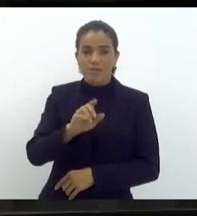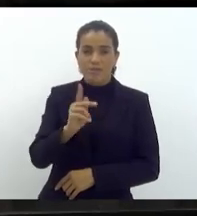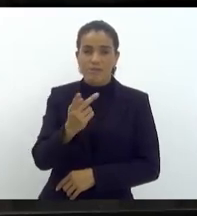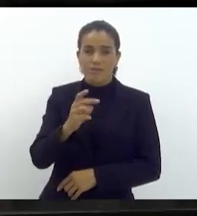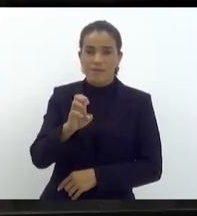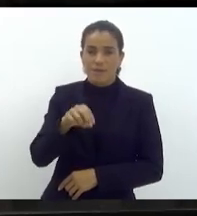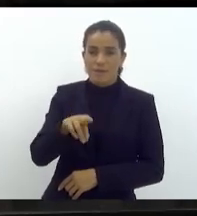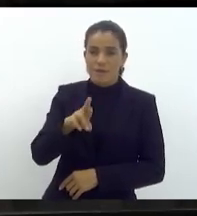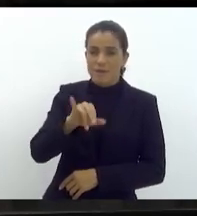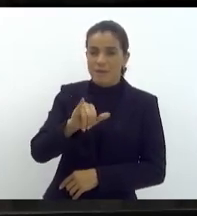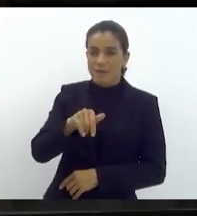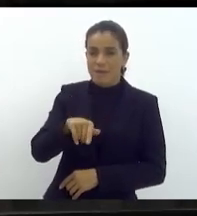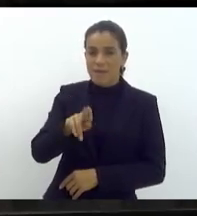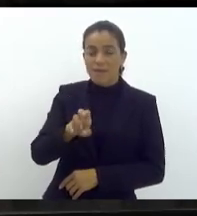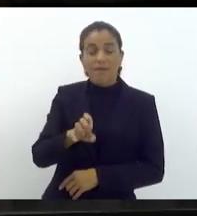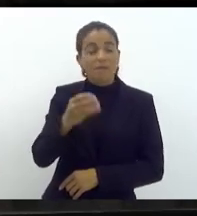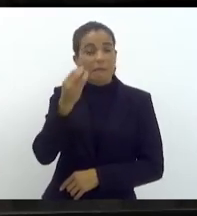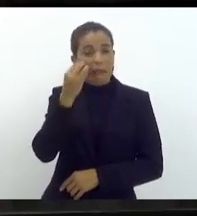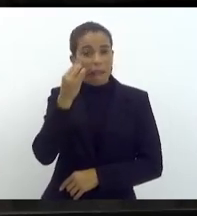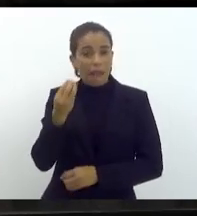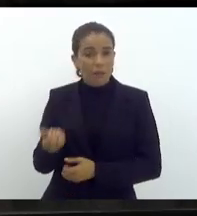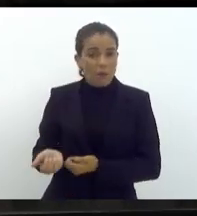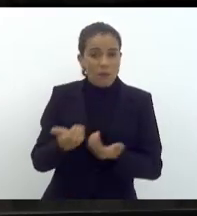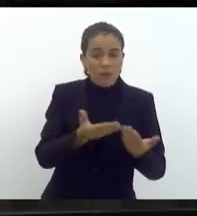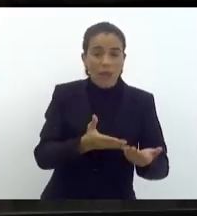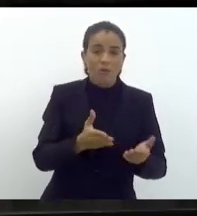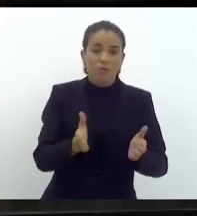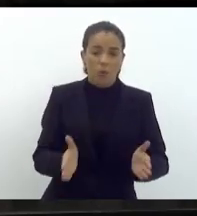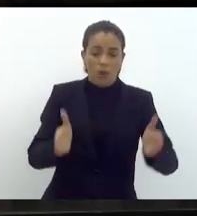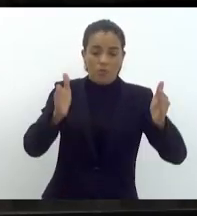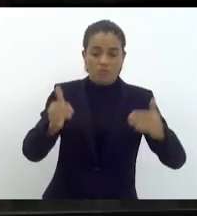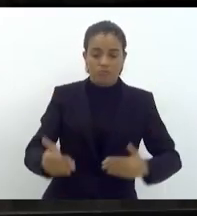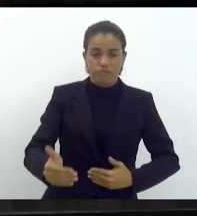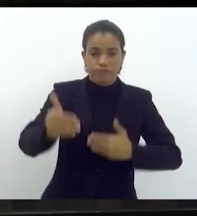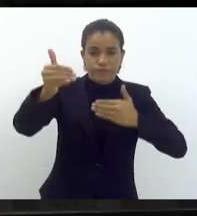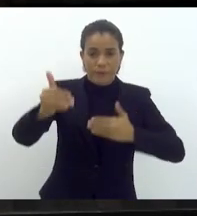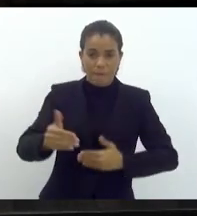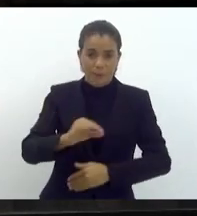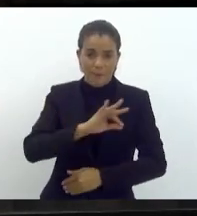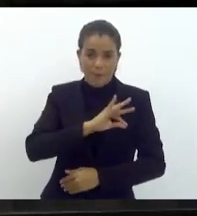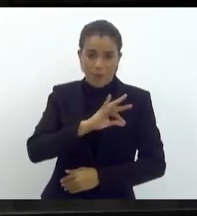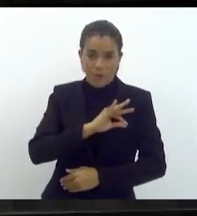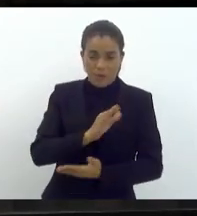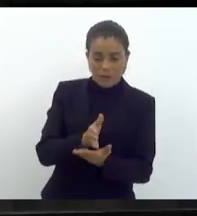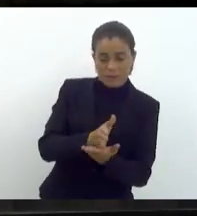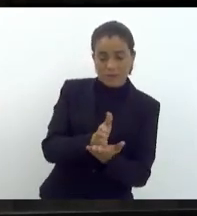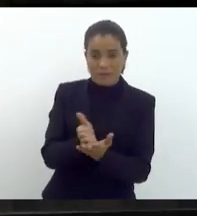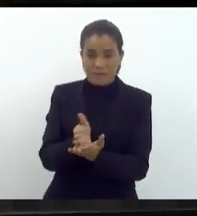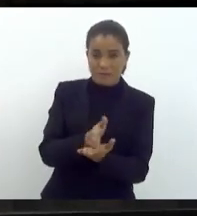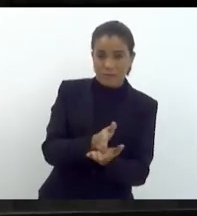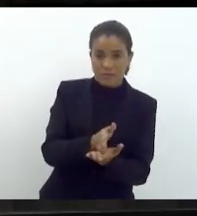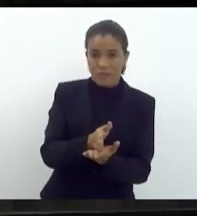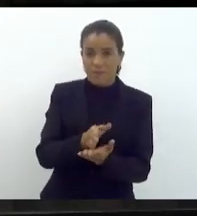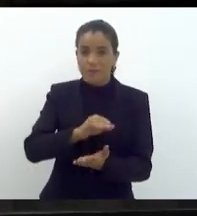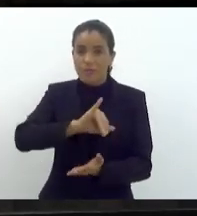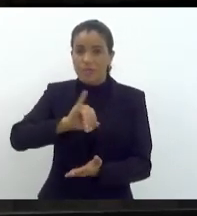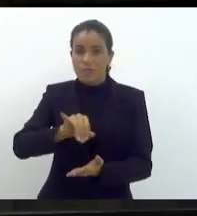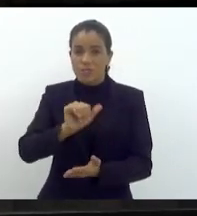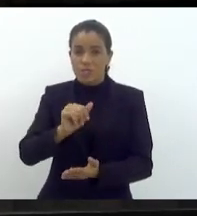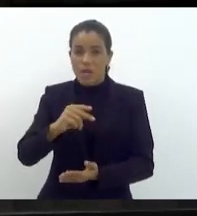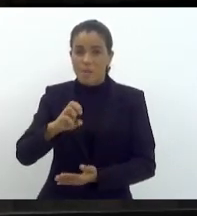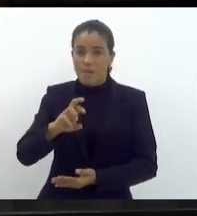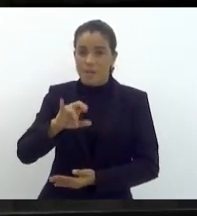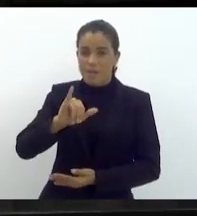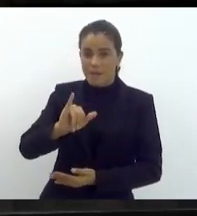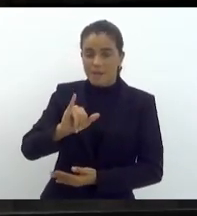levar uma cabine da polícia para a Jaqueira na divisa de Japeri e Queimados. Eu tenho certeza